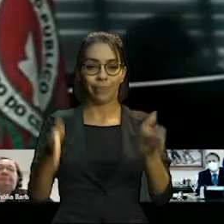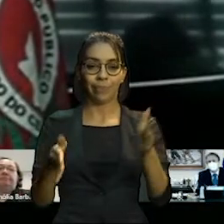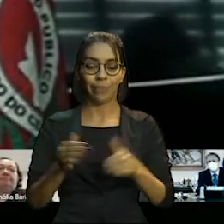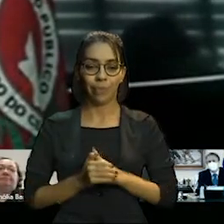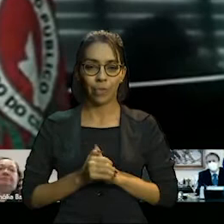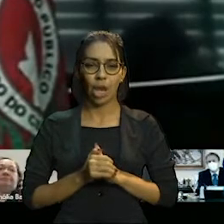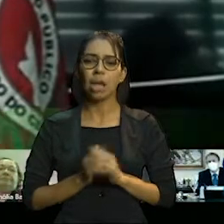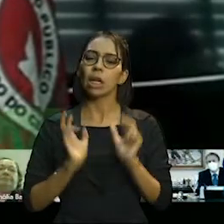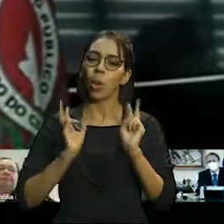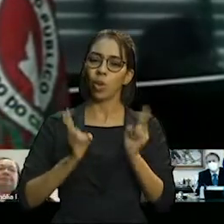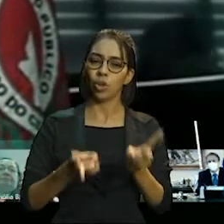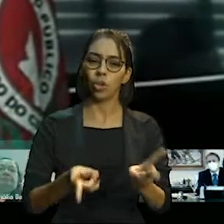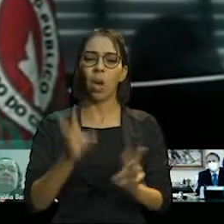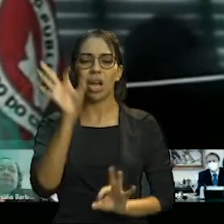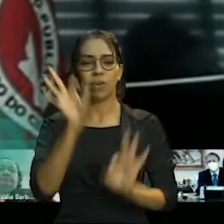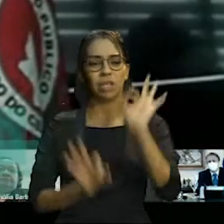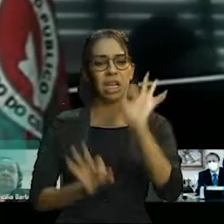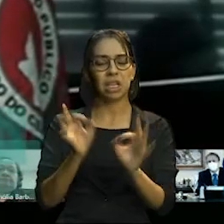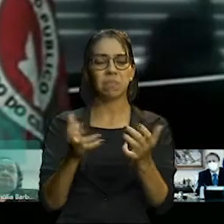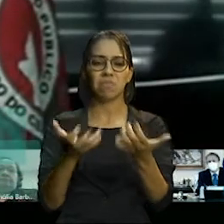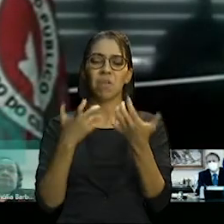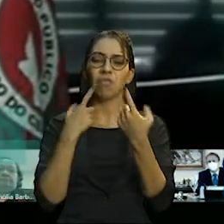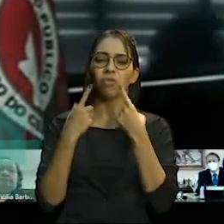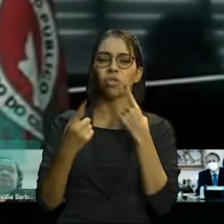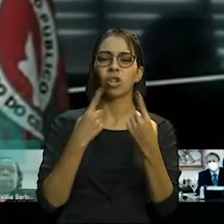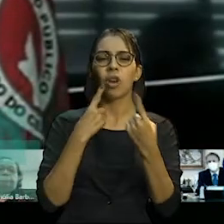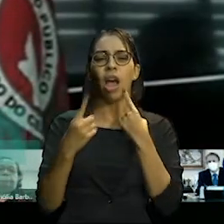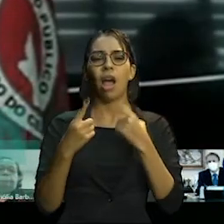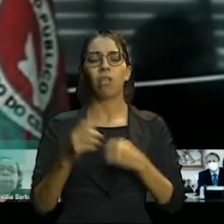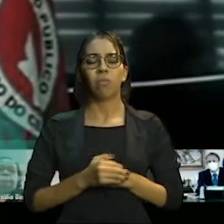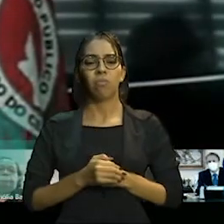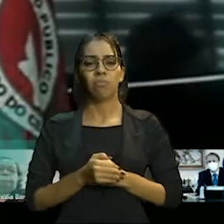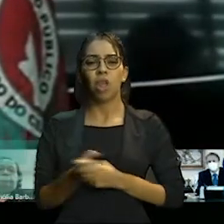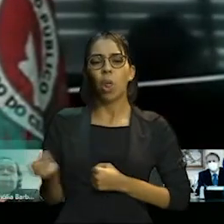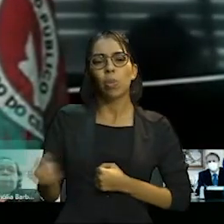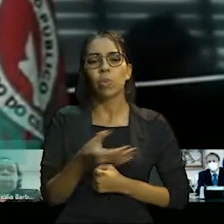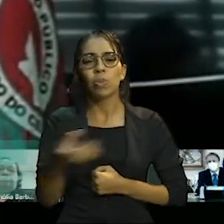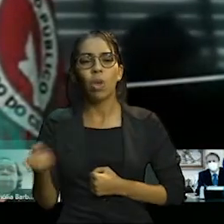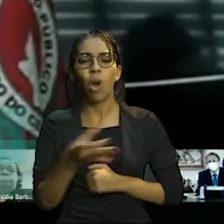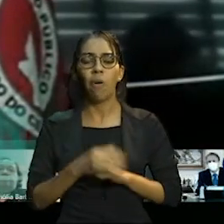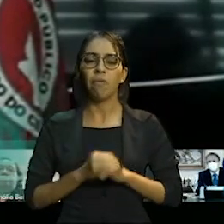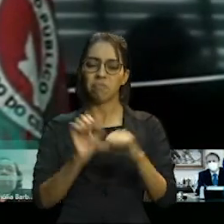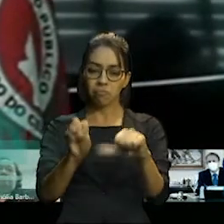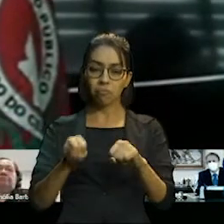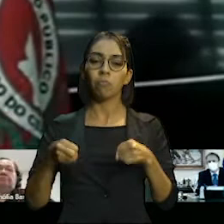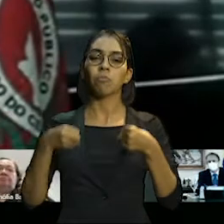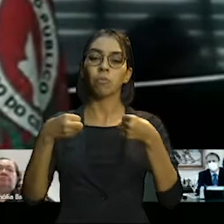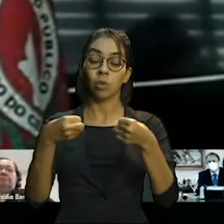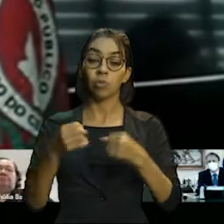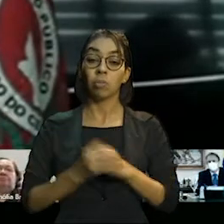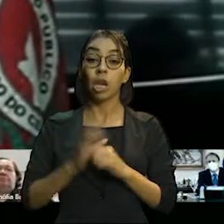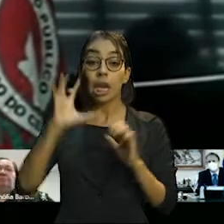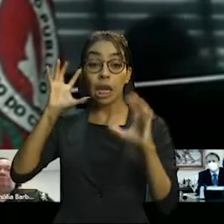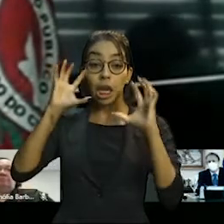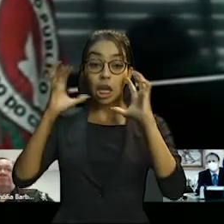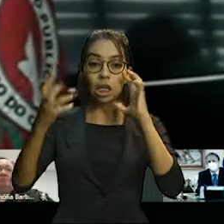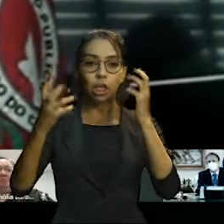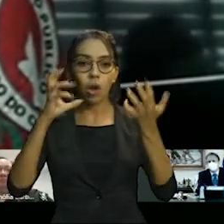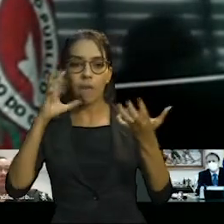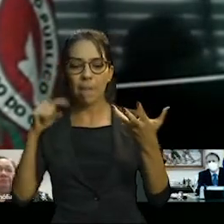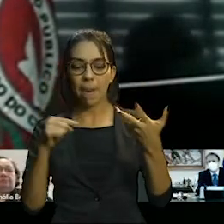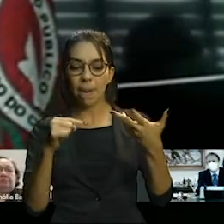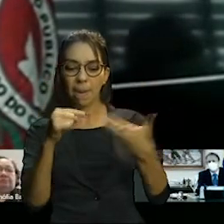fazendo uma gestão baseada no diálogo, na inovação, na proatividade, na resolutividade e na